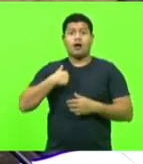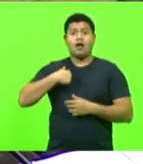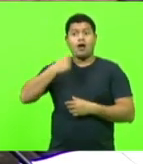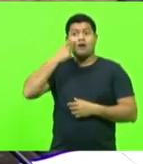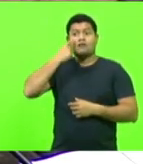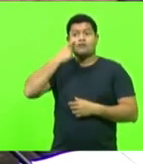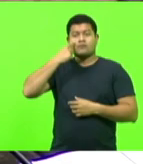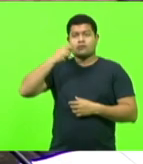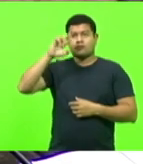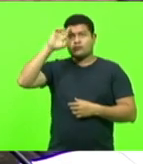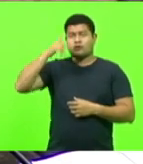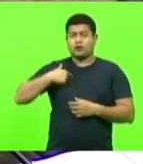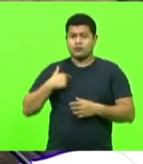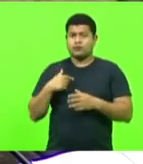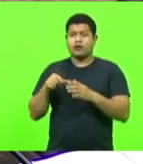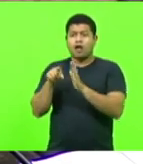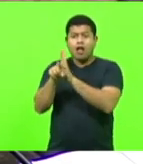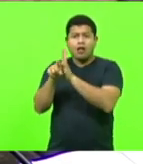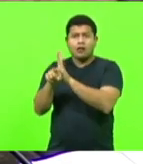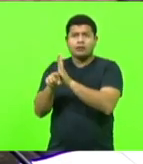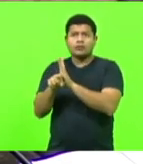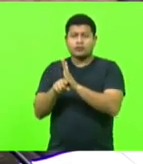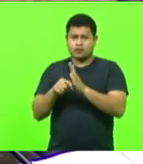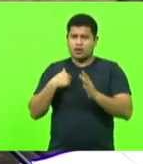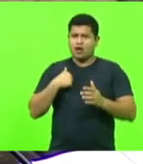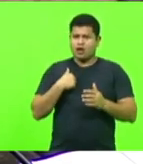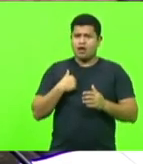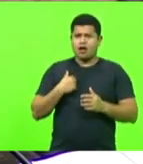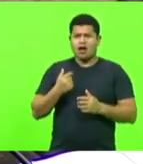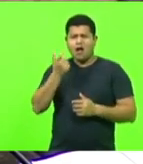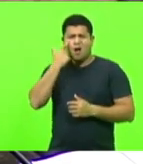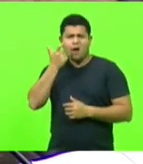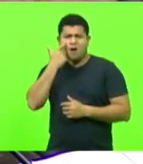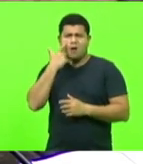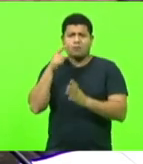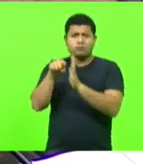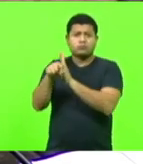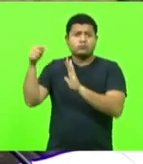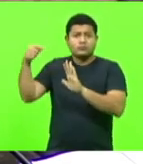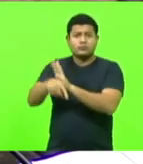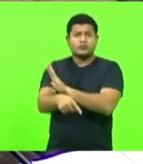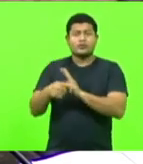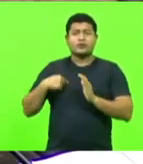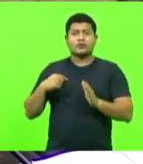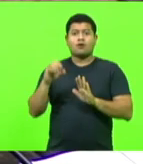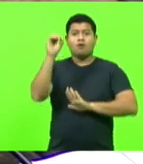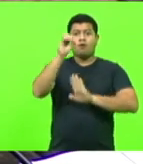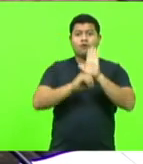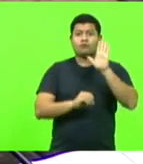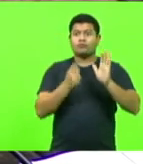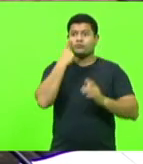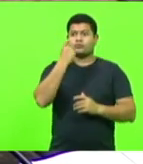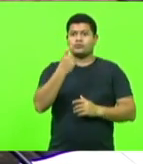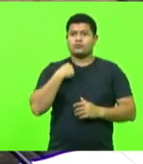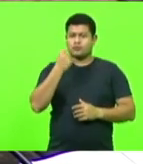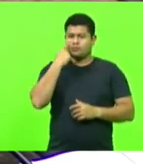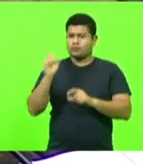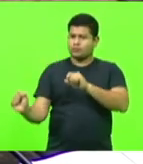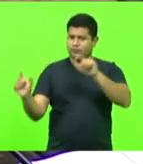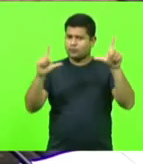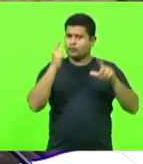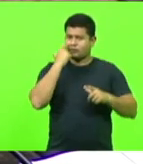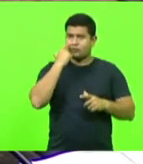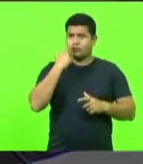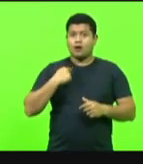conferir. Eu sou muito, eu vou atrás, eu sou forçador e eu encontrei uns ofícios interessantes aqui, pode passar. Esse